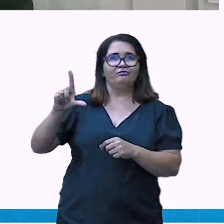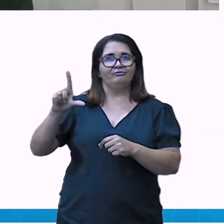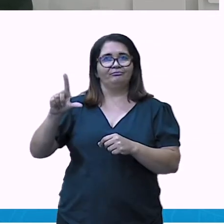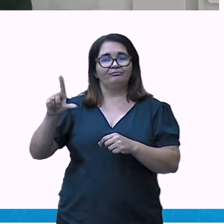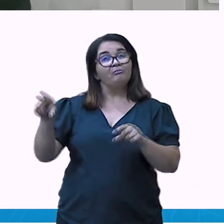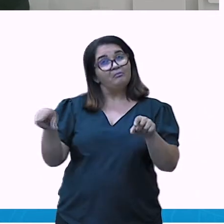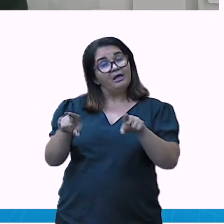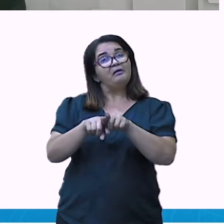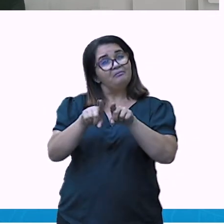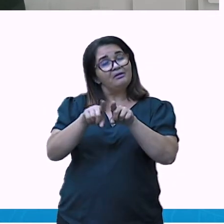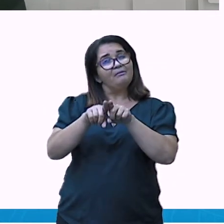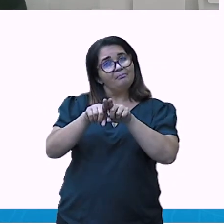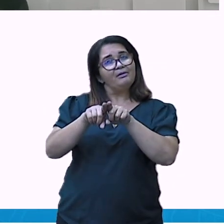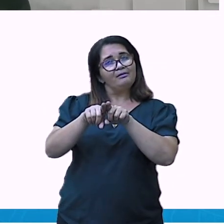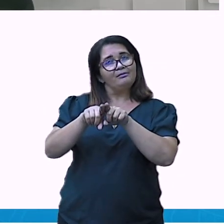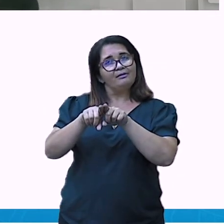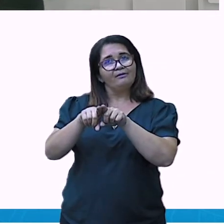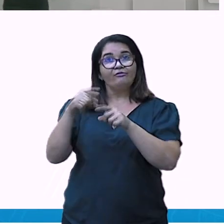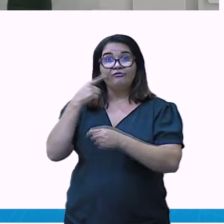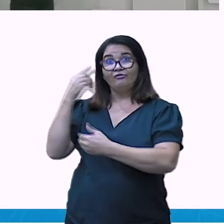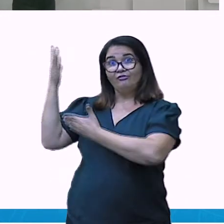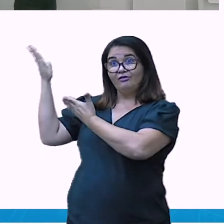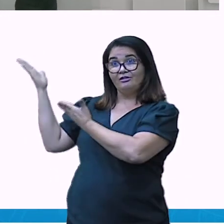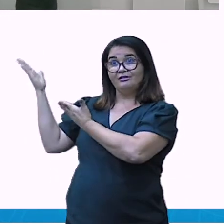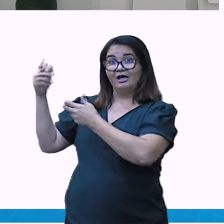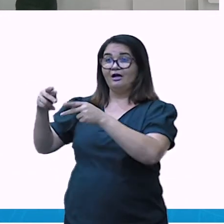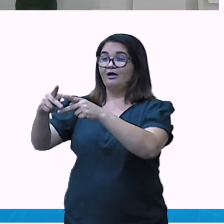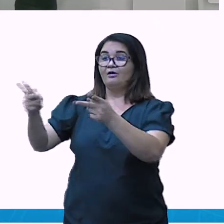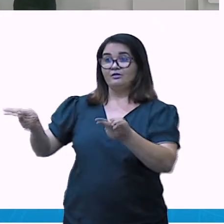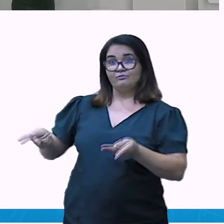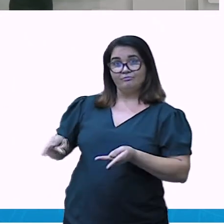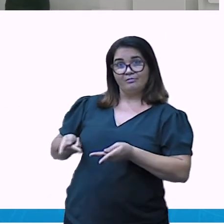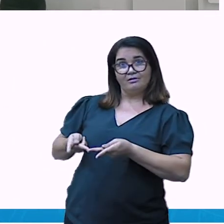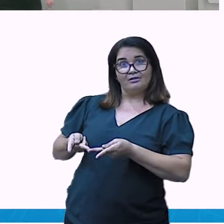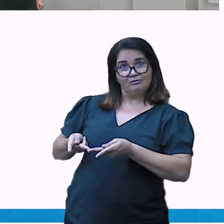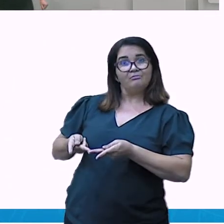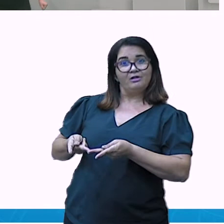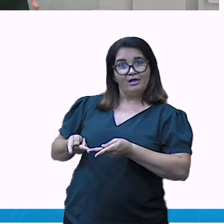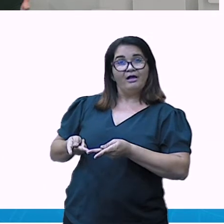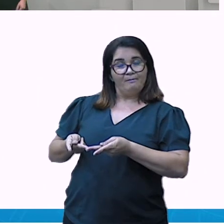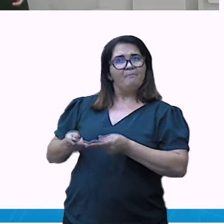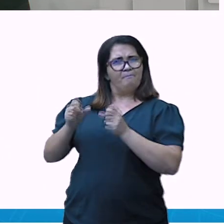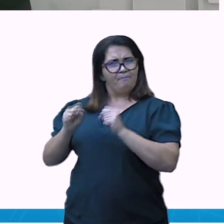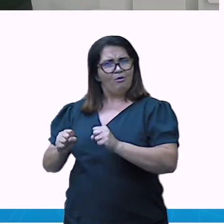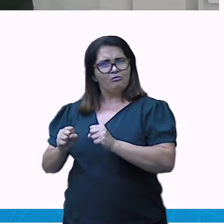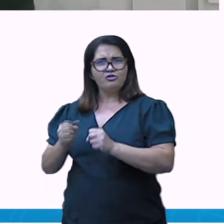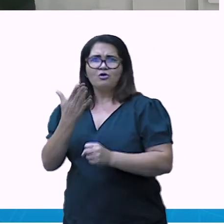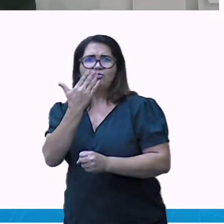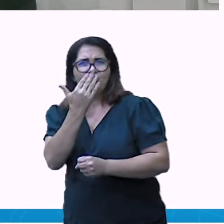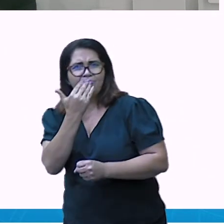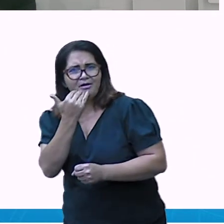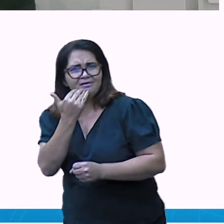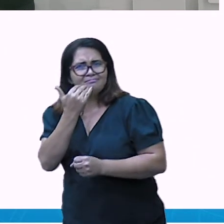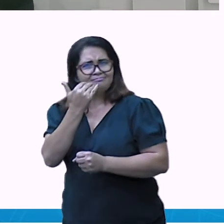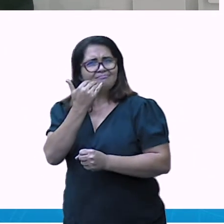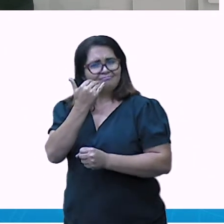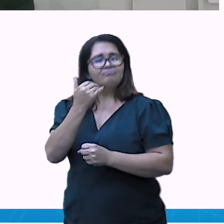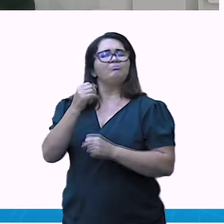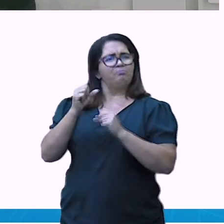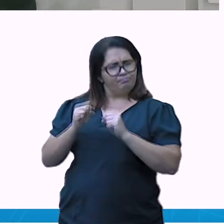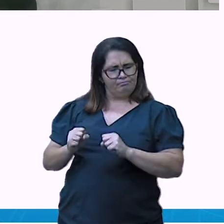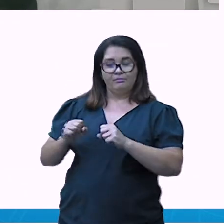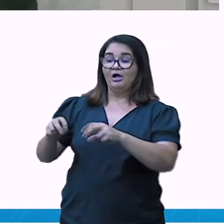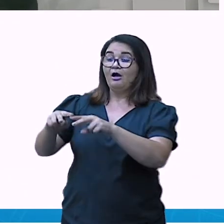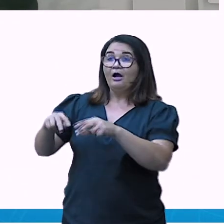comestíveis à base de trigo. Olha, esse prato aqui, ele é comestível à base de trigo. Então, depois que a pessoa utiliza,